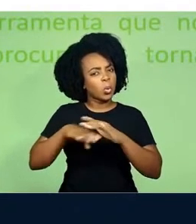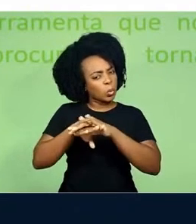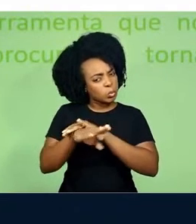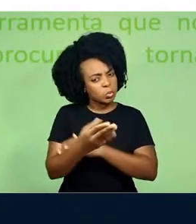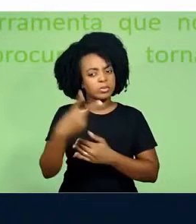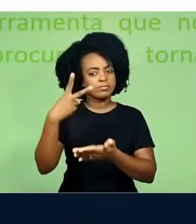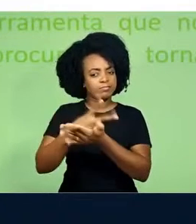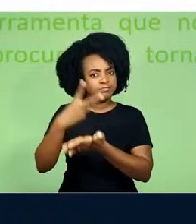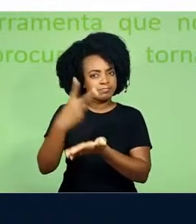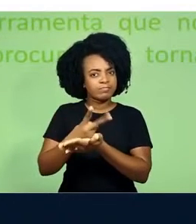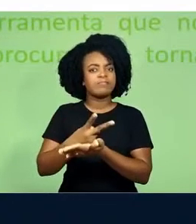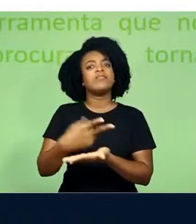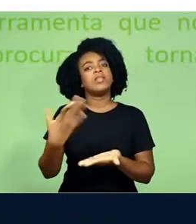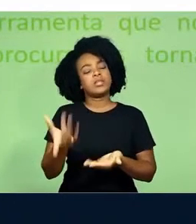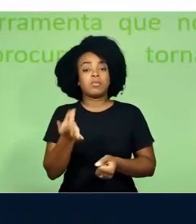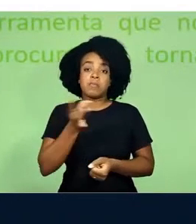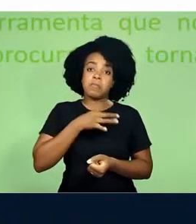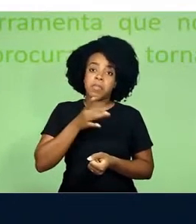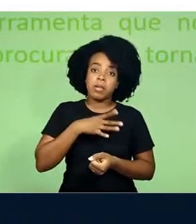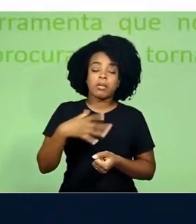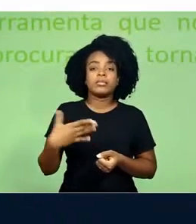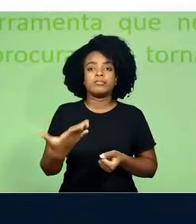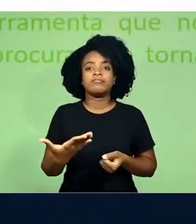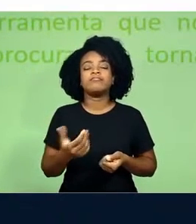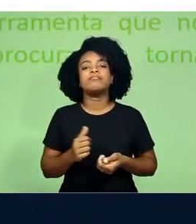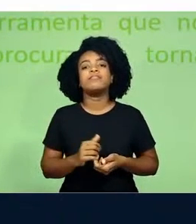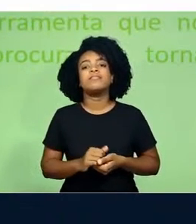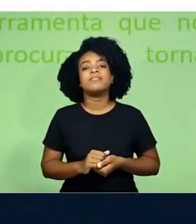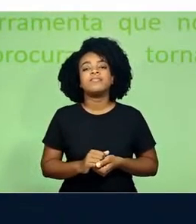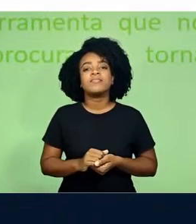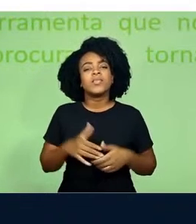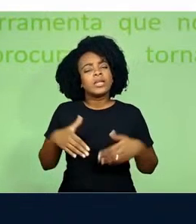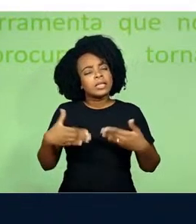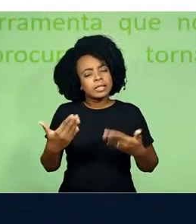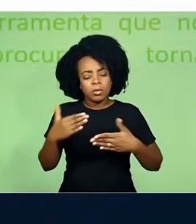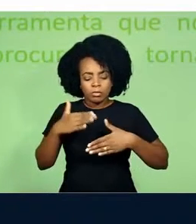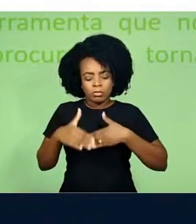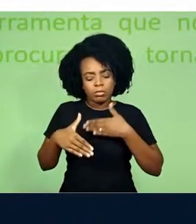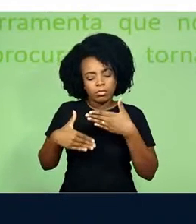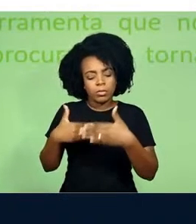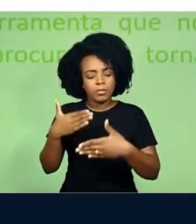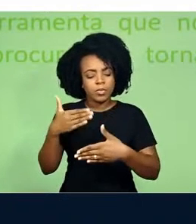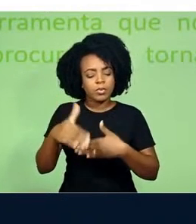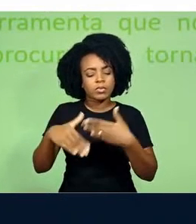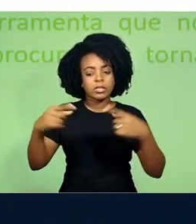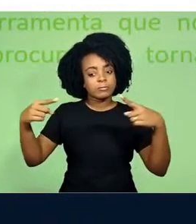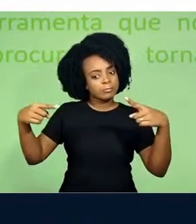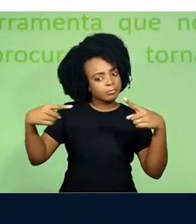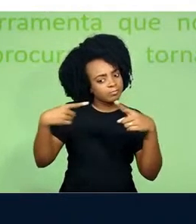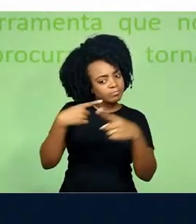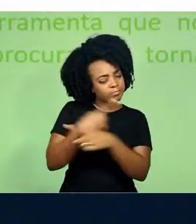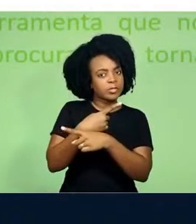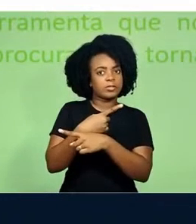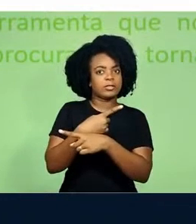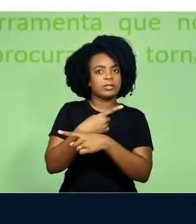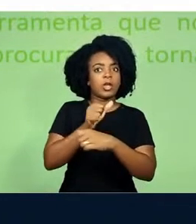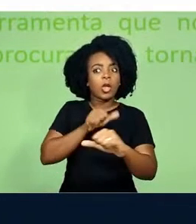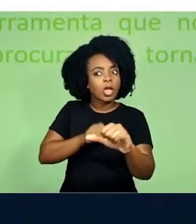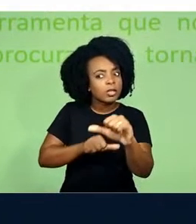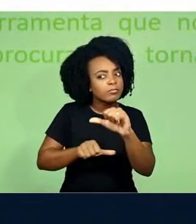vícios e medos. Então, o processo desse paradoxo